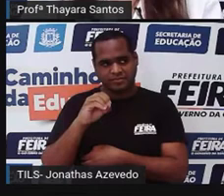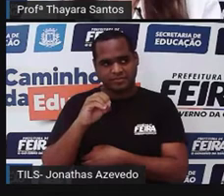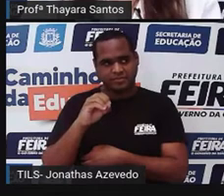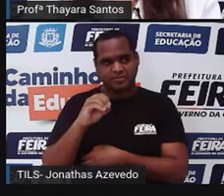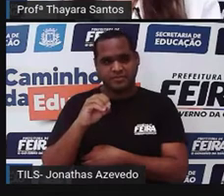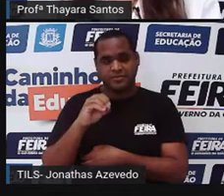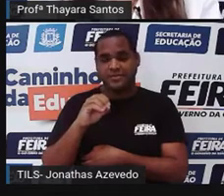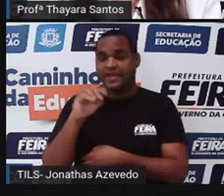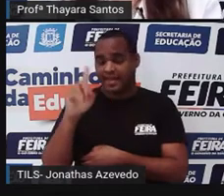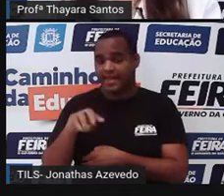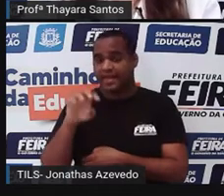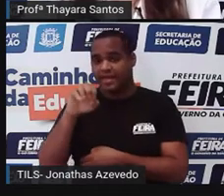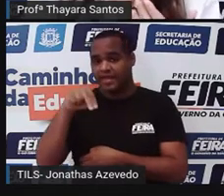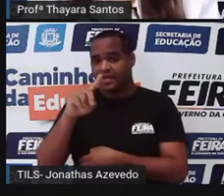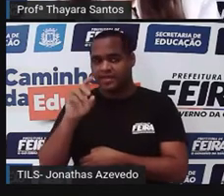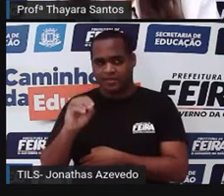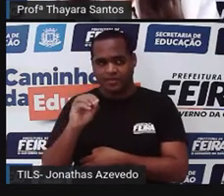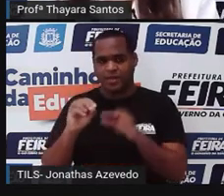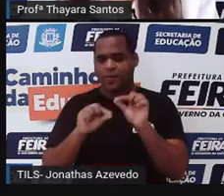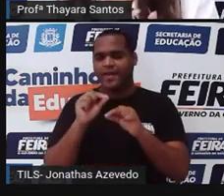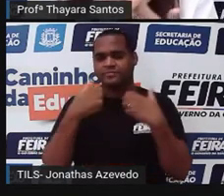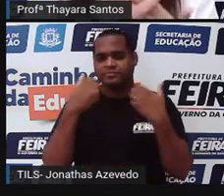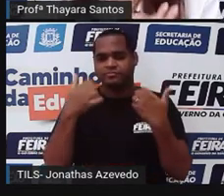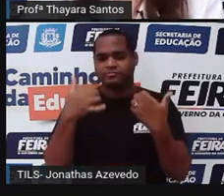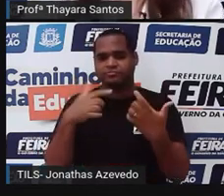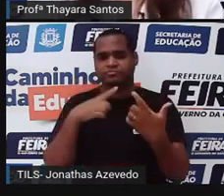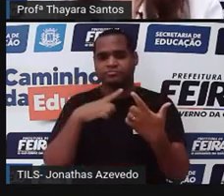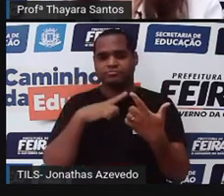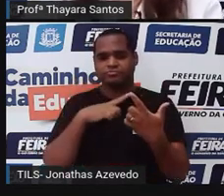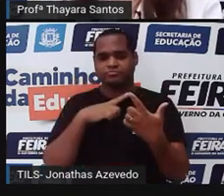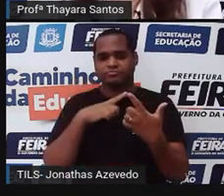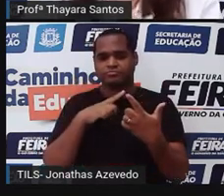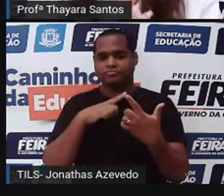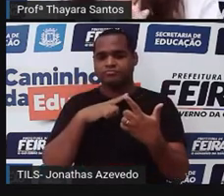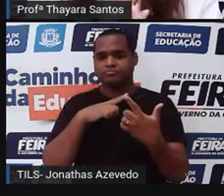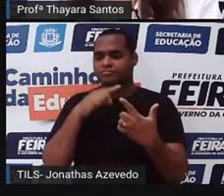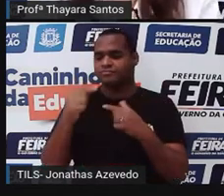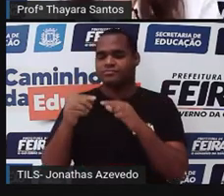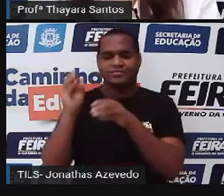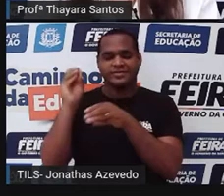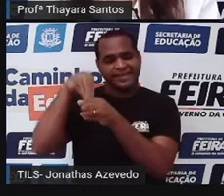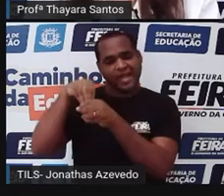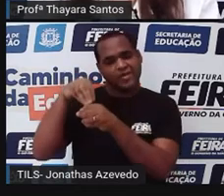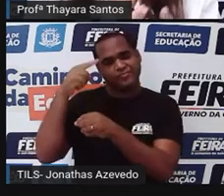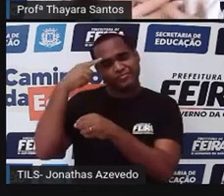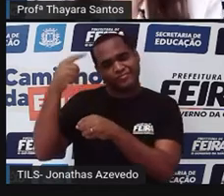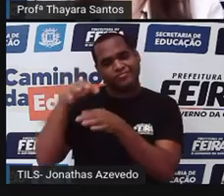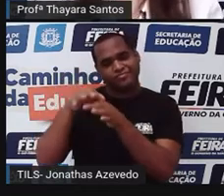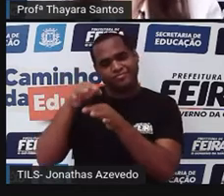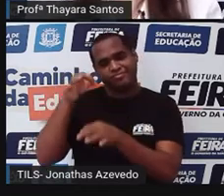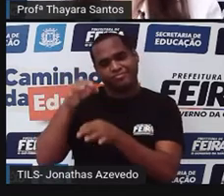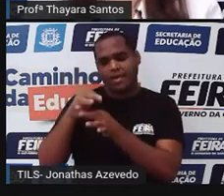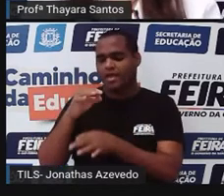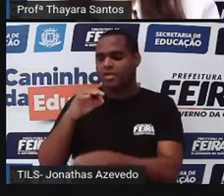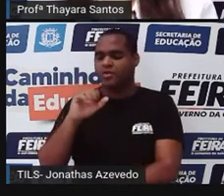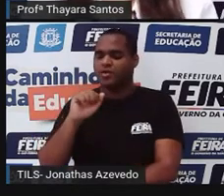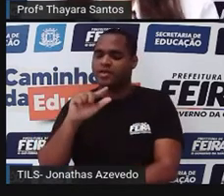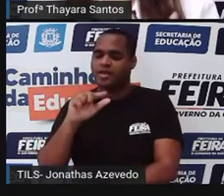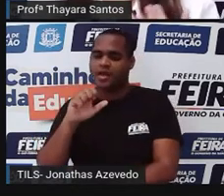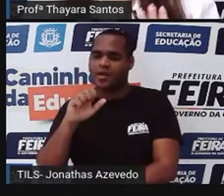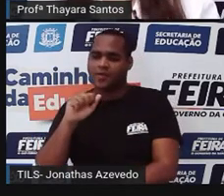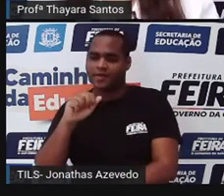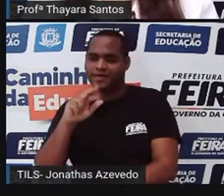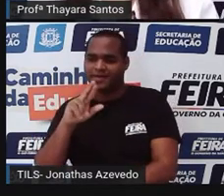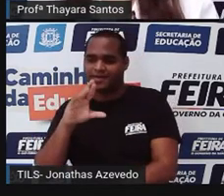Lembra que lá nos equinodermos a gente tinha um endoesqueleto calcário, quer dizer que era um esqueleto